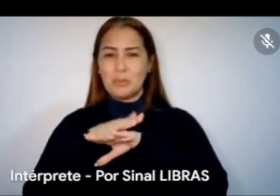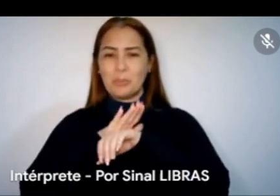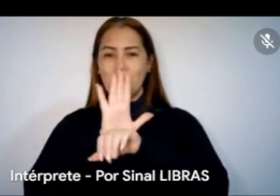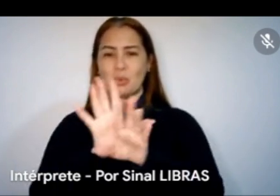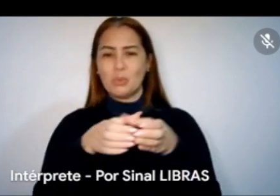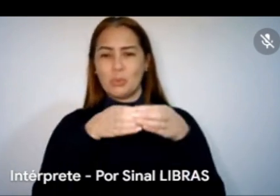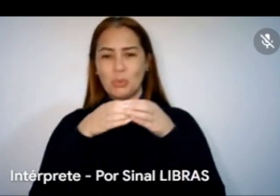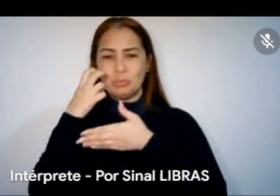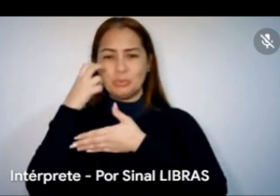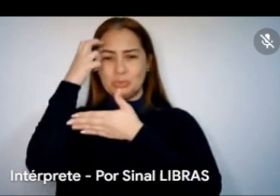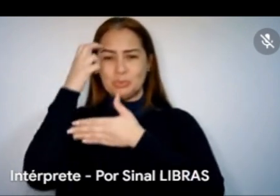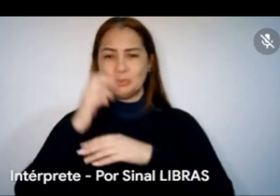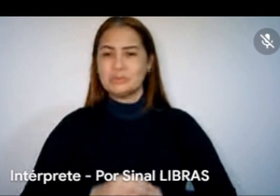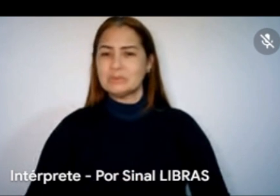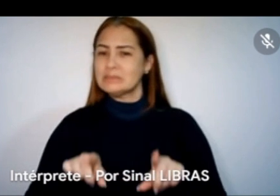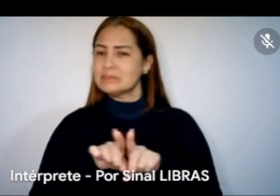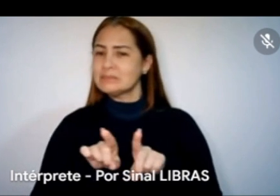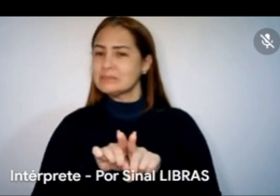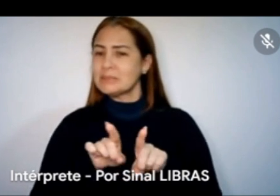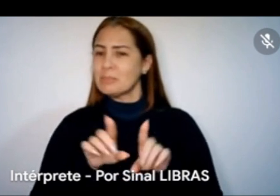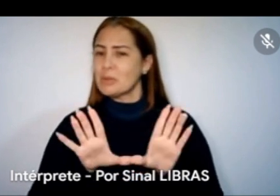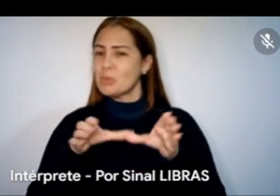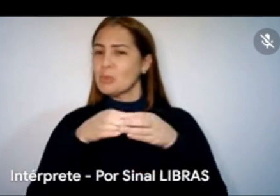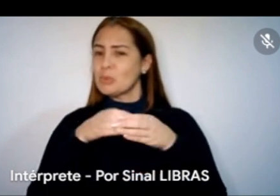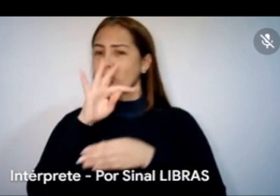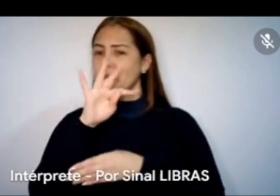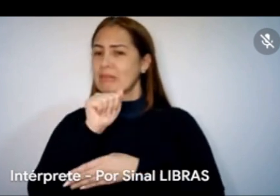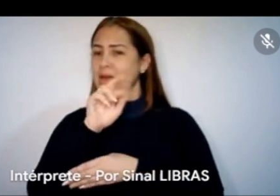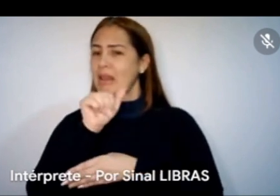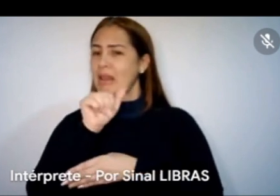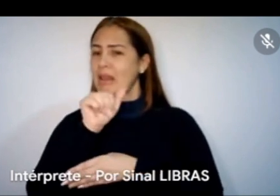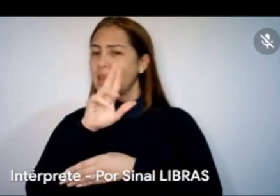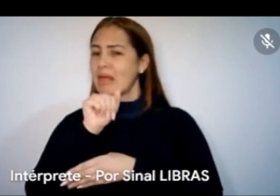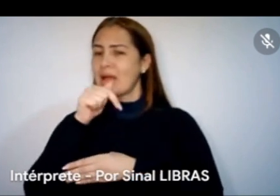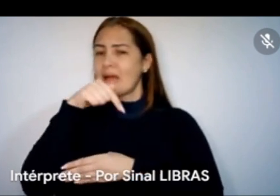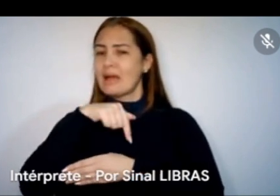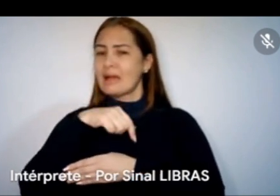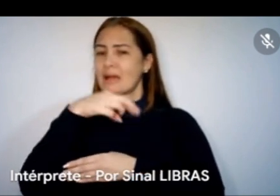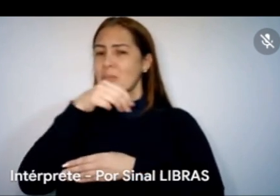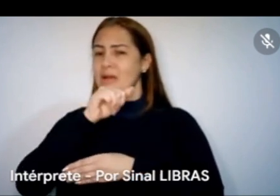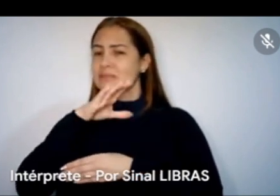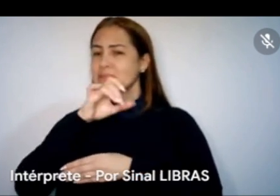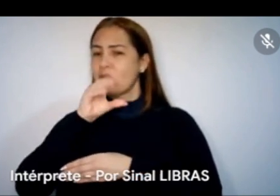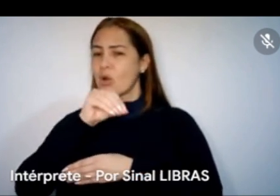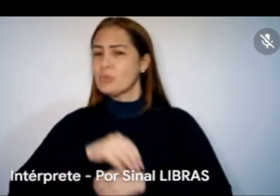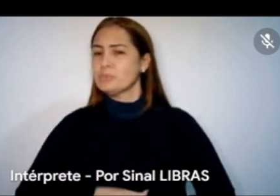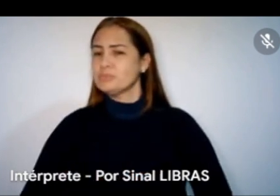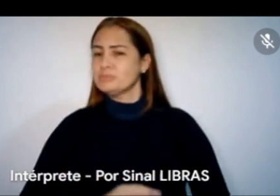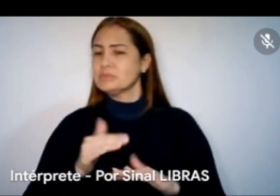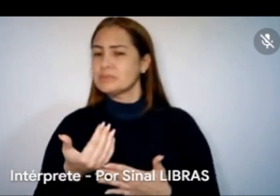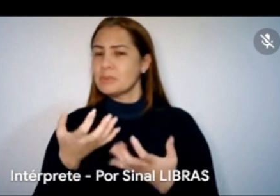Pessoal do Tararada aqui de Mostro Farocos. Bom, eu gostaria de saber se vocês já